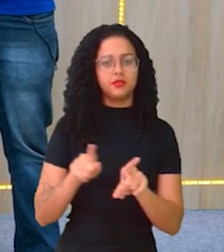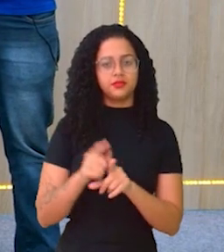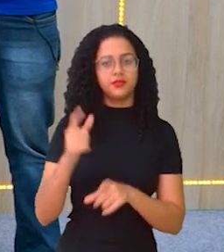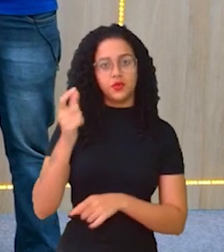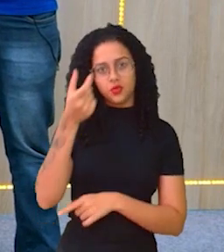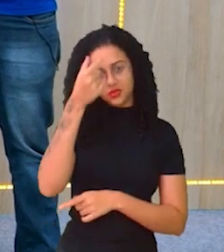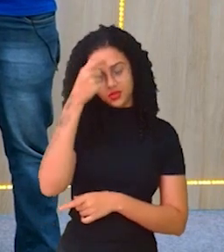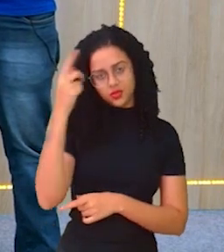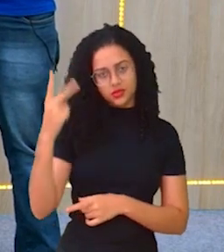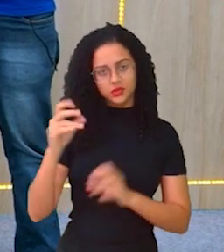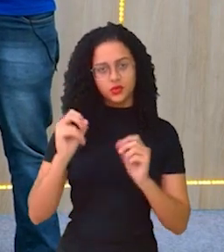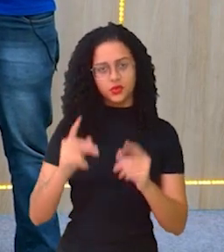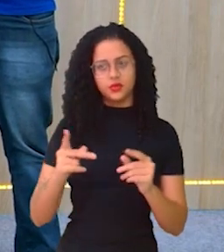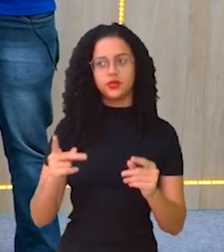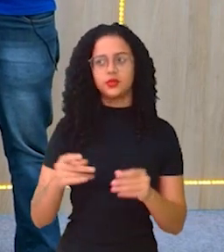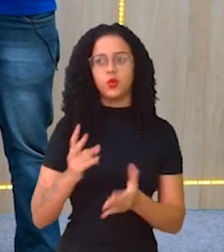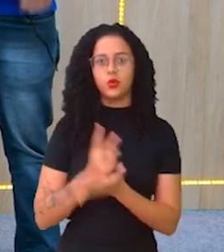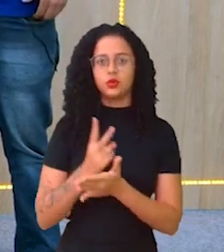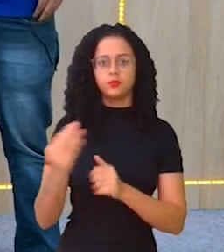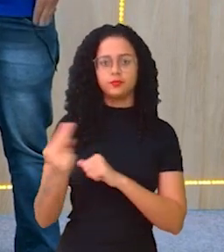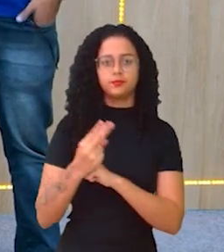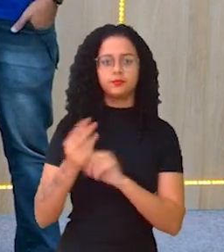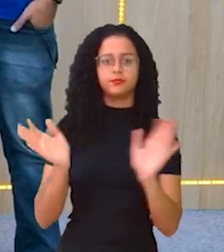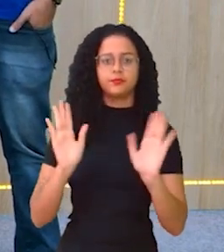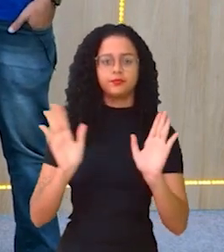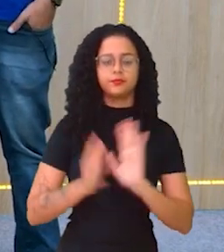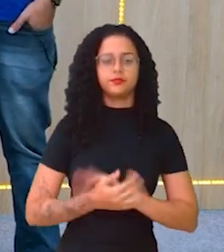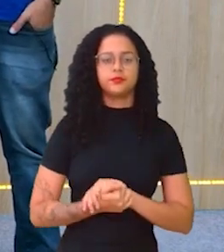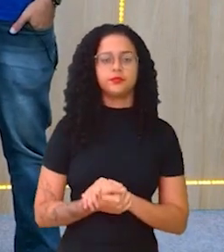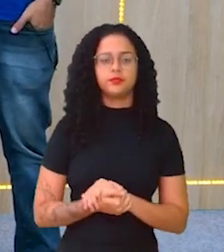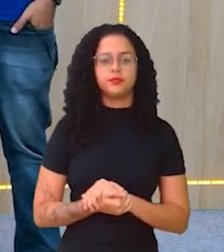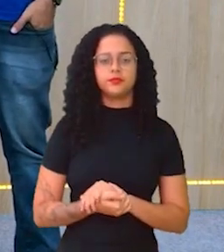consciência disso, beleza? Continue se cuidando. Valeu, tchau, tchau.